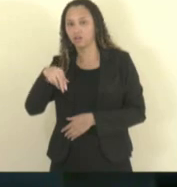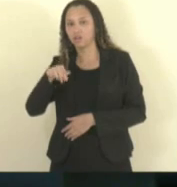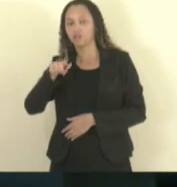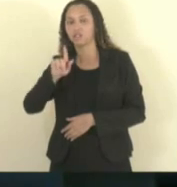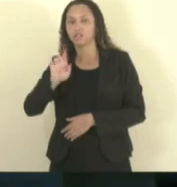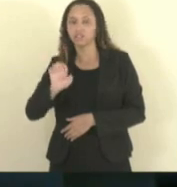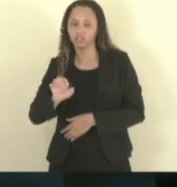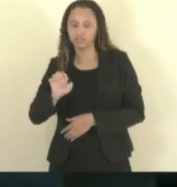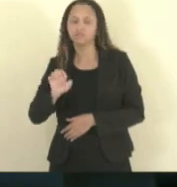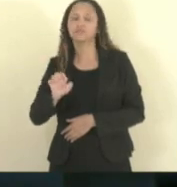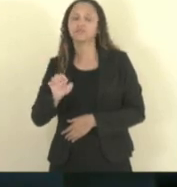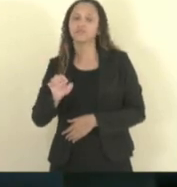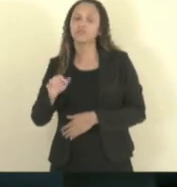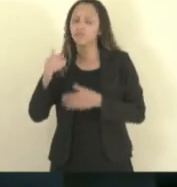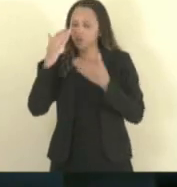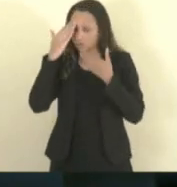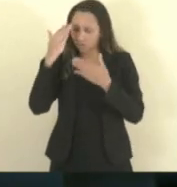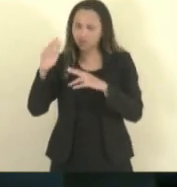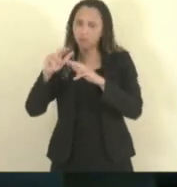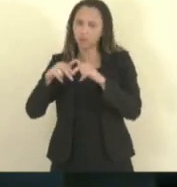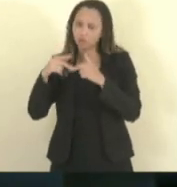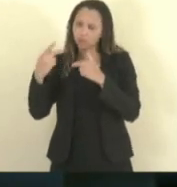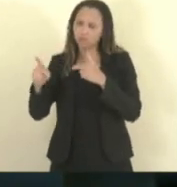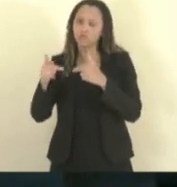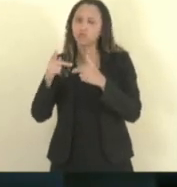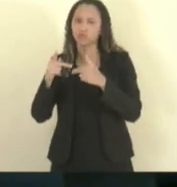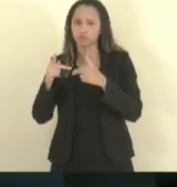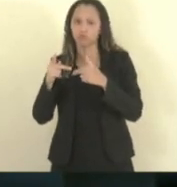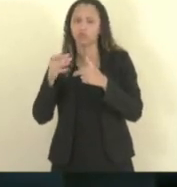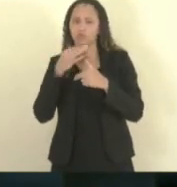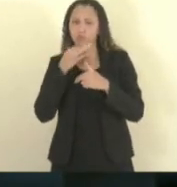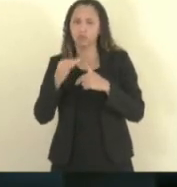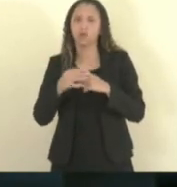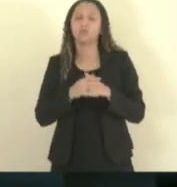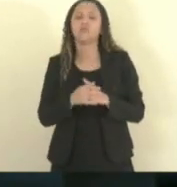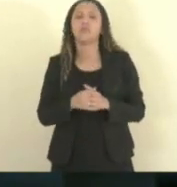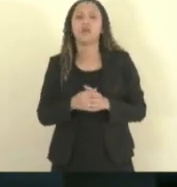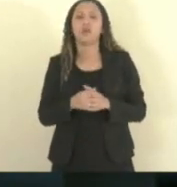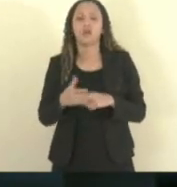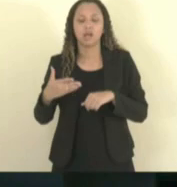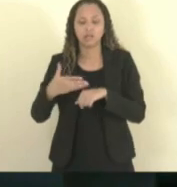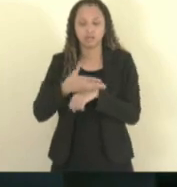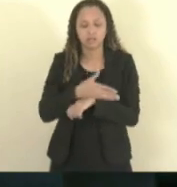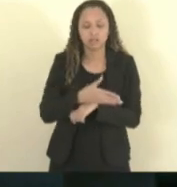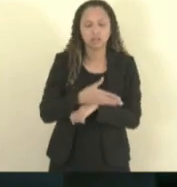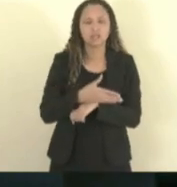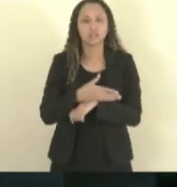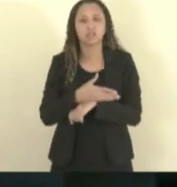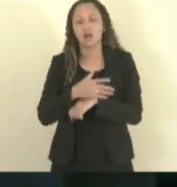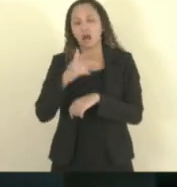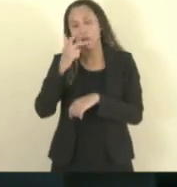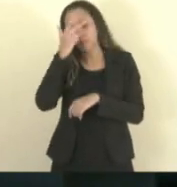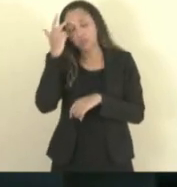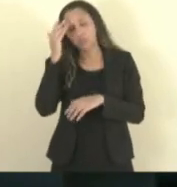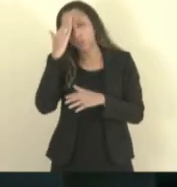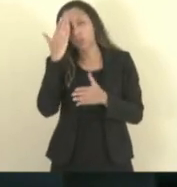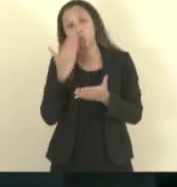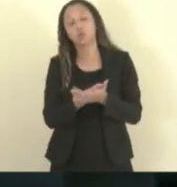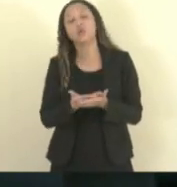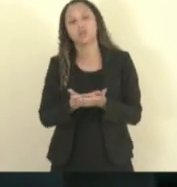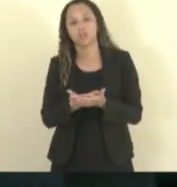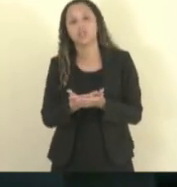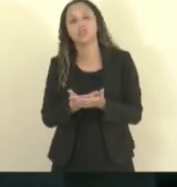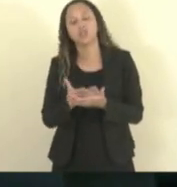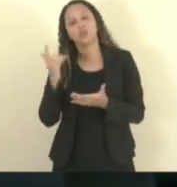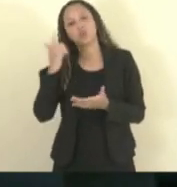né? Porque só acessa o político, gente... Quem acredita ainda que pode haver algum